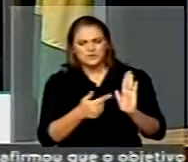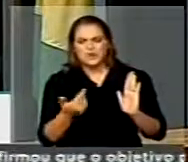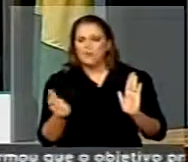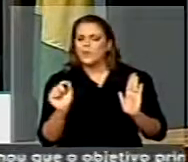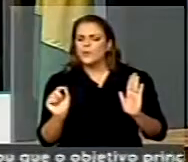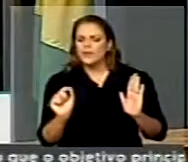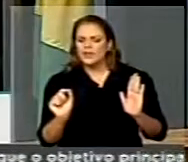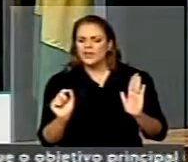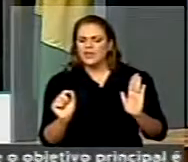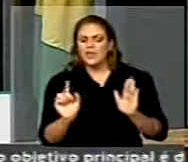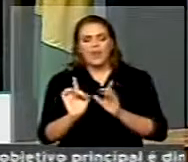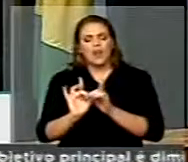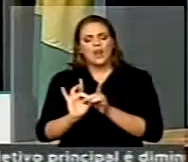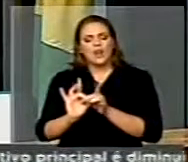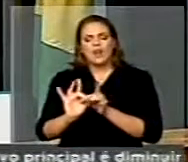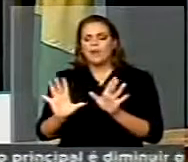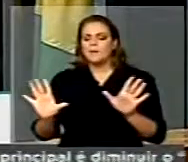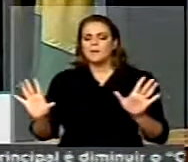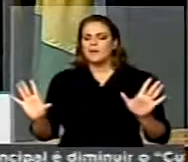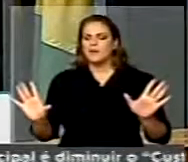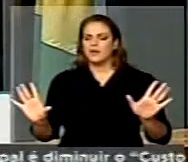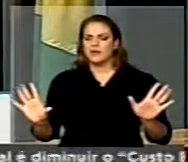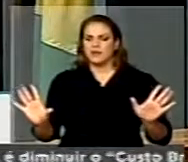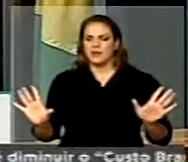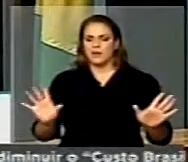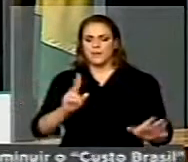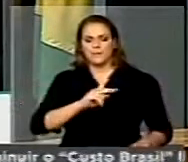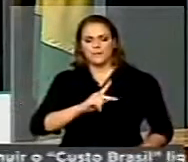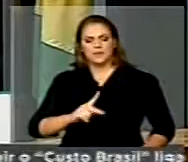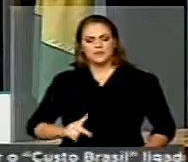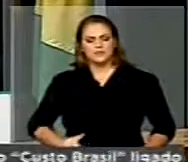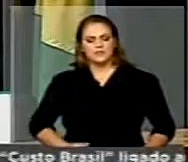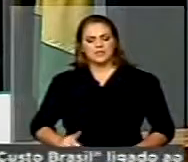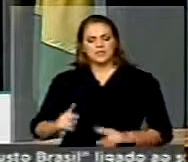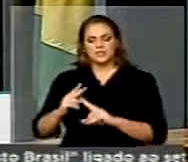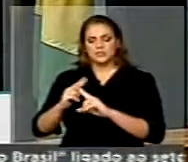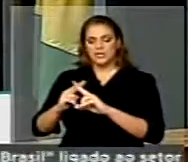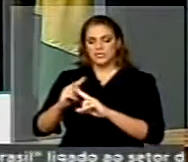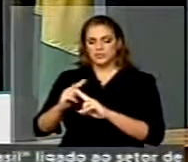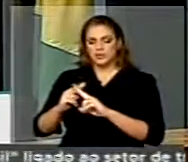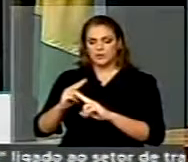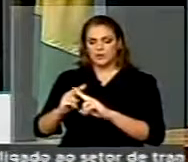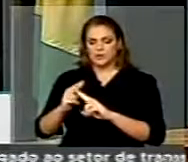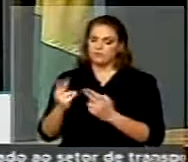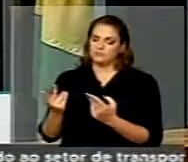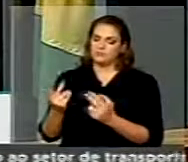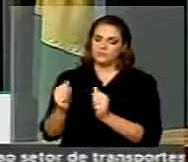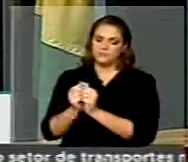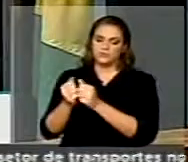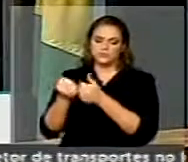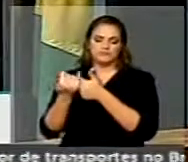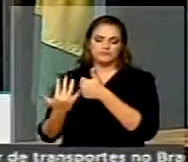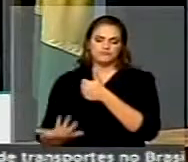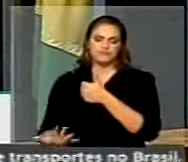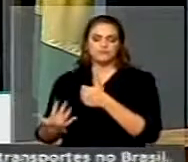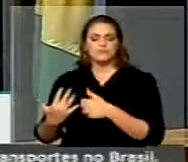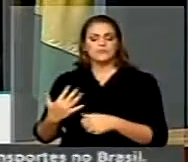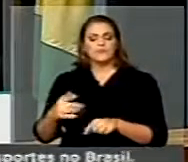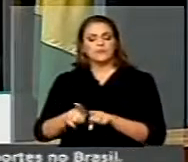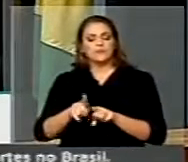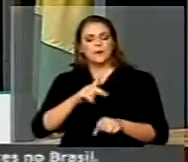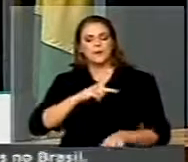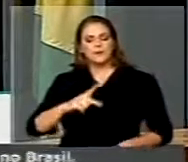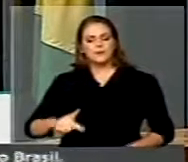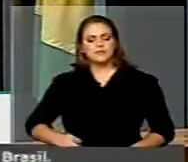autorizar que o presidente da Caixa Econômica Federal, claro, com a diretoria, e o presidente